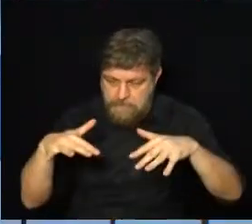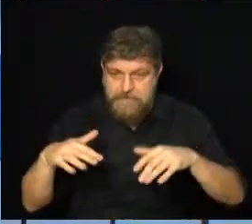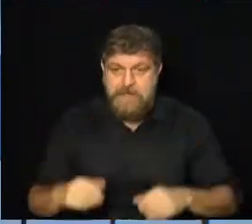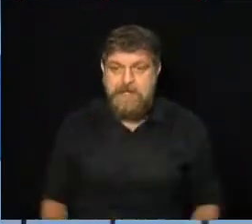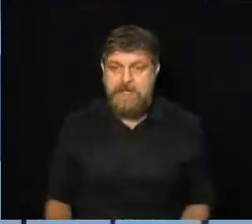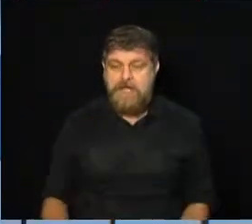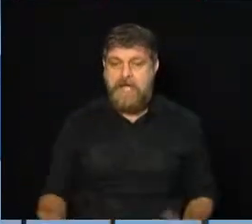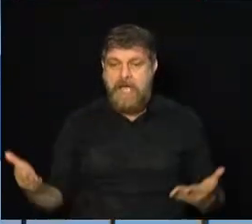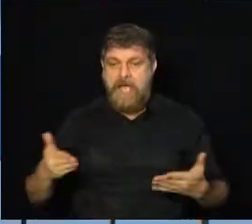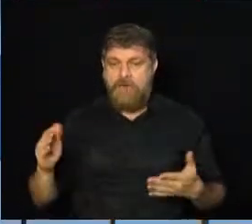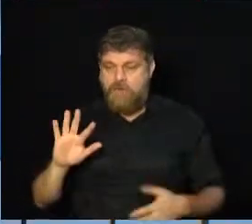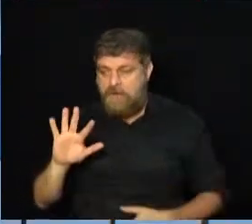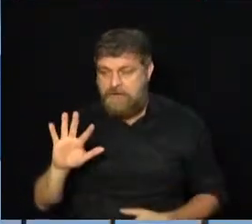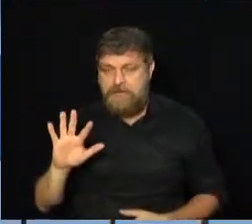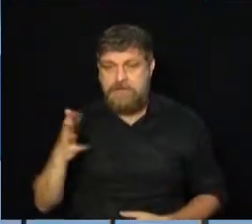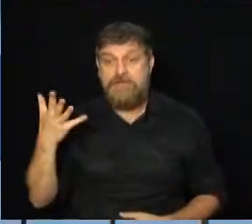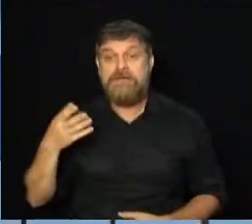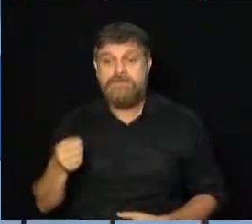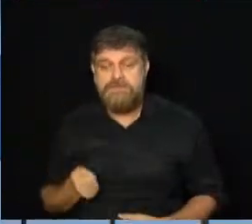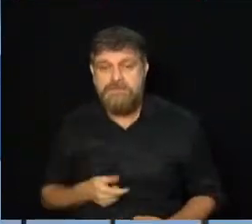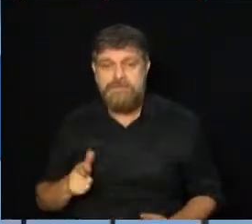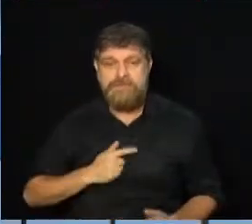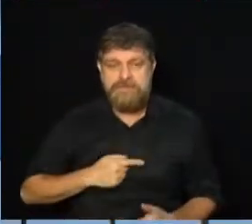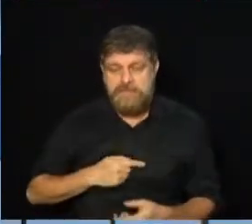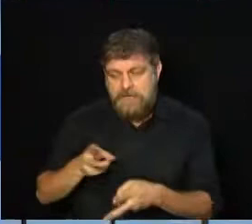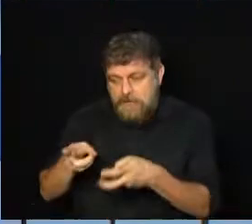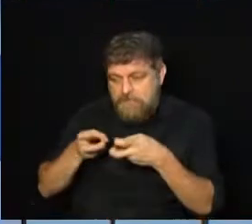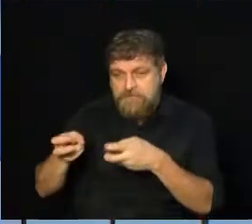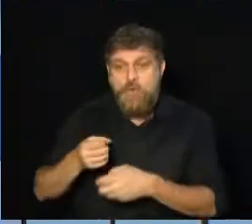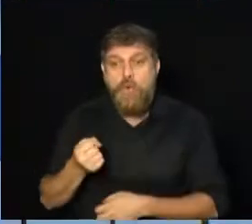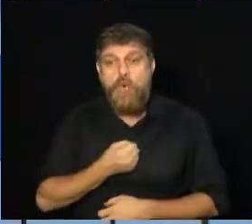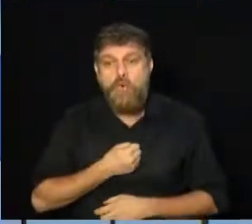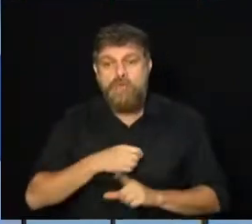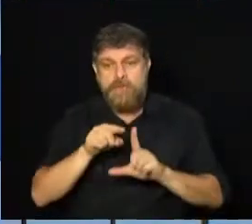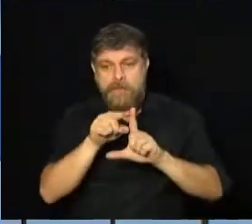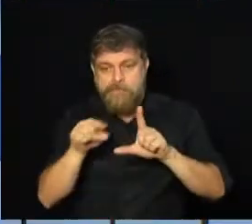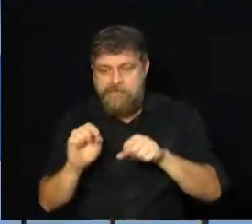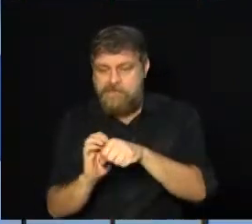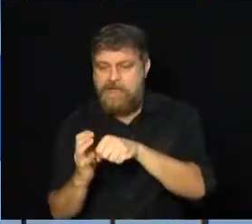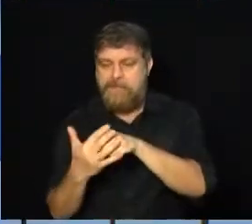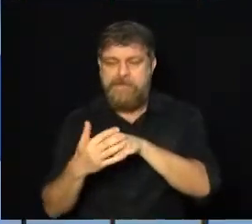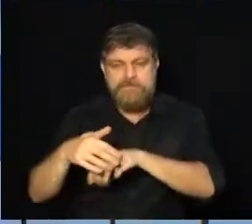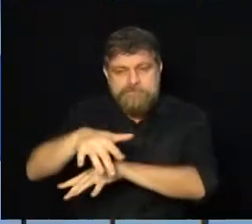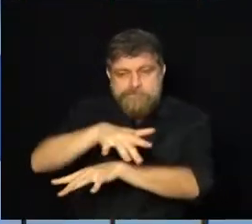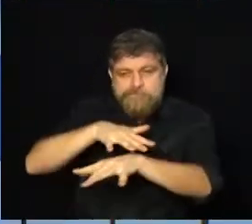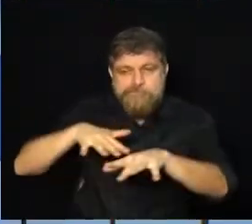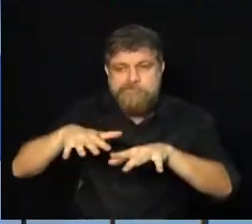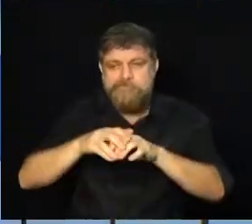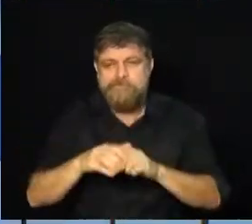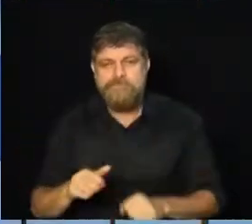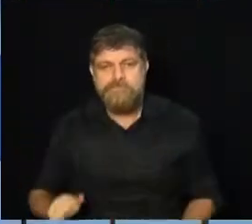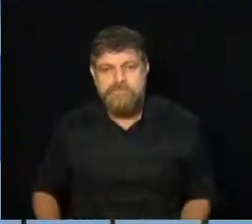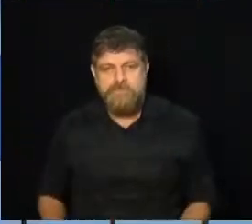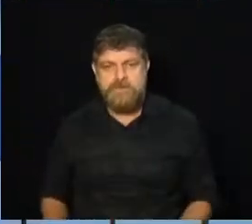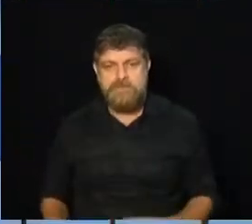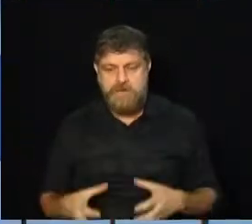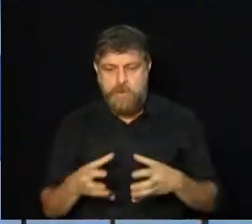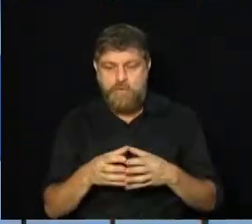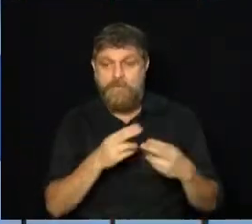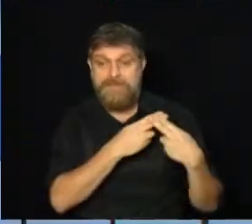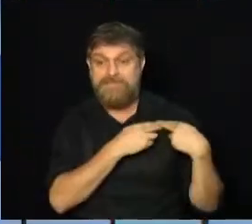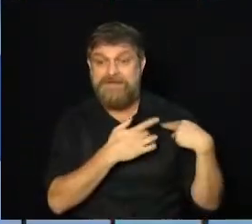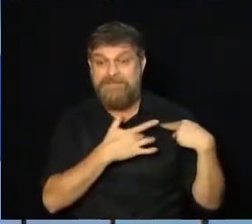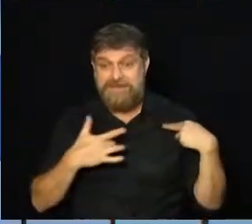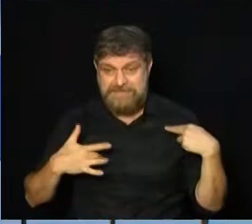determinação leva em consideração o atual estágio da pandemia decretada pela Organização Mundial da Saúde.